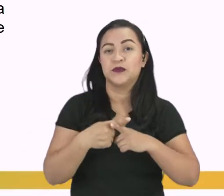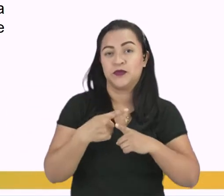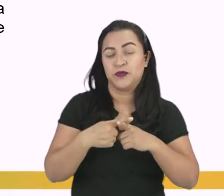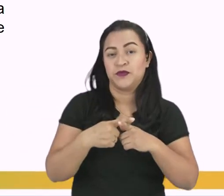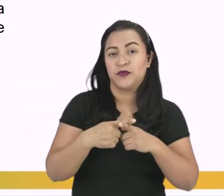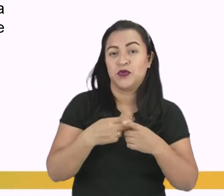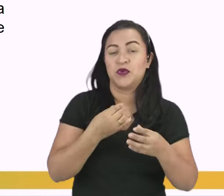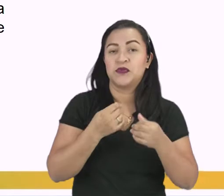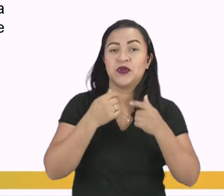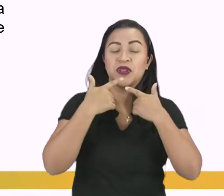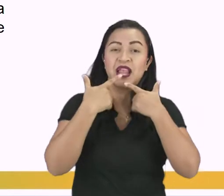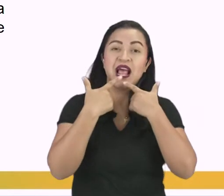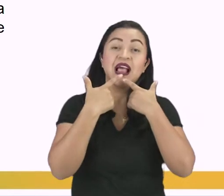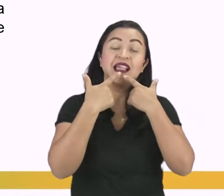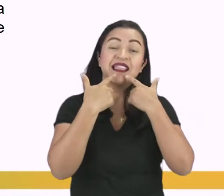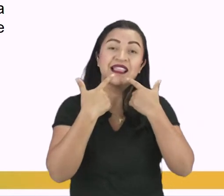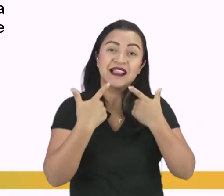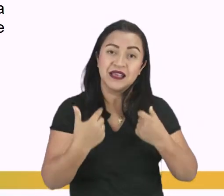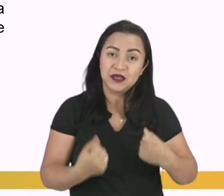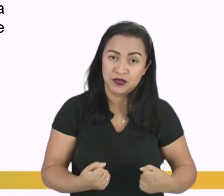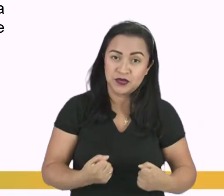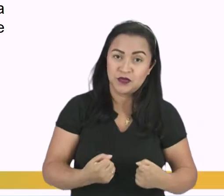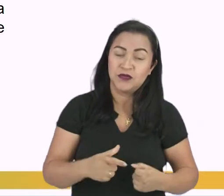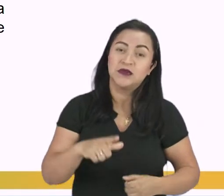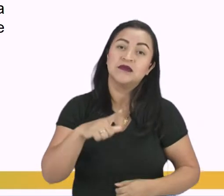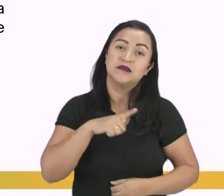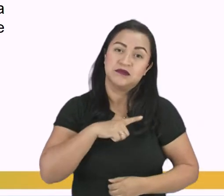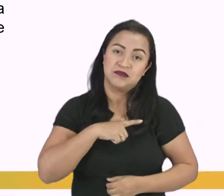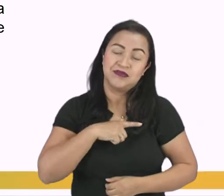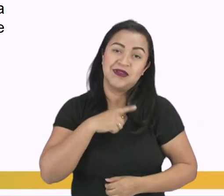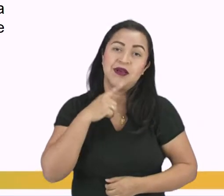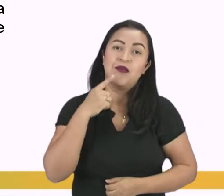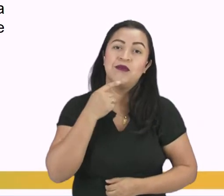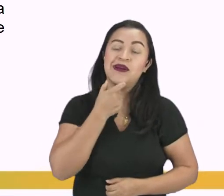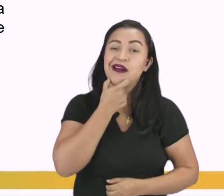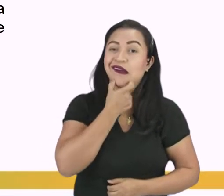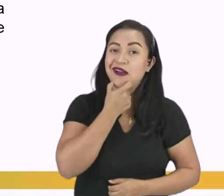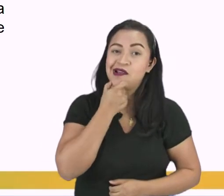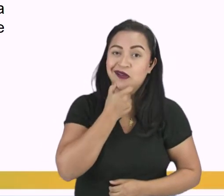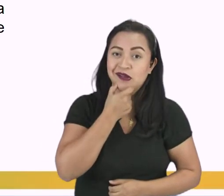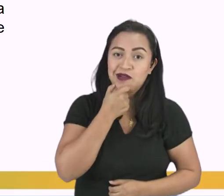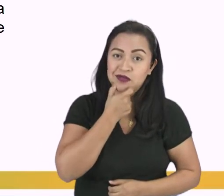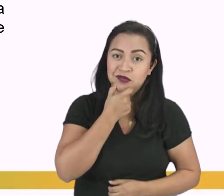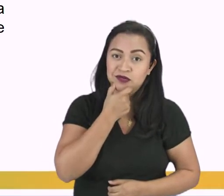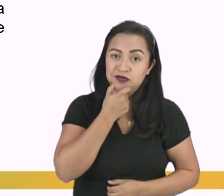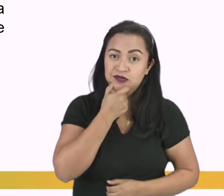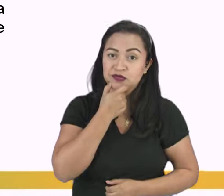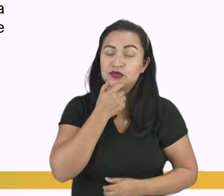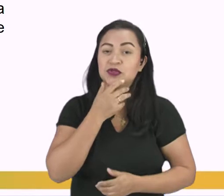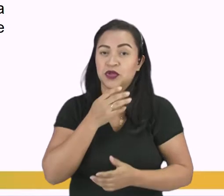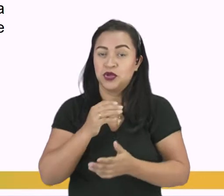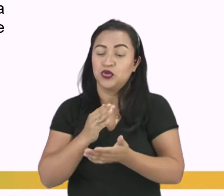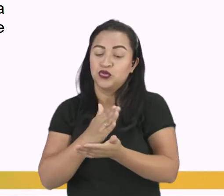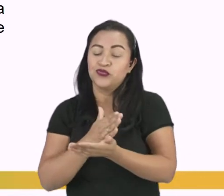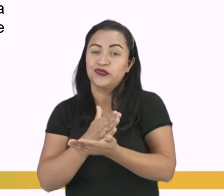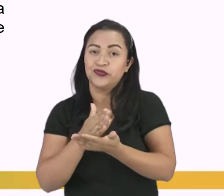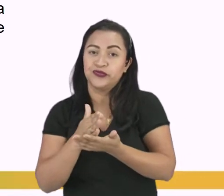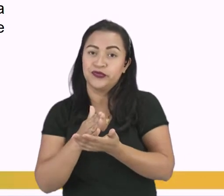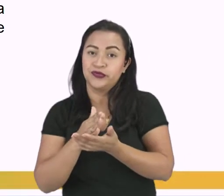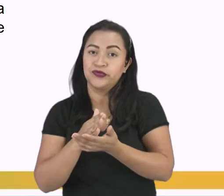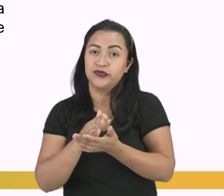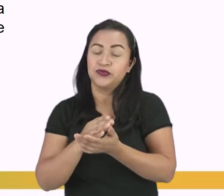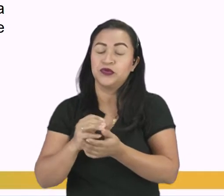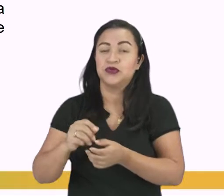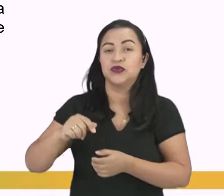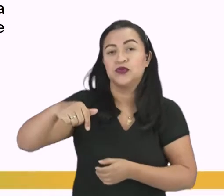linguístico, onde predomina o idioma inglês, derivada do Anglo-Saxão, ao contrário da